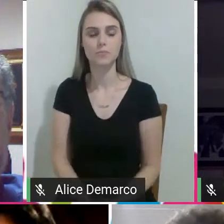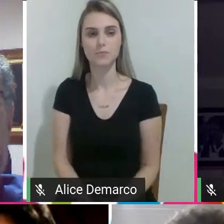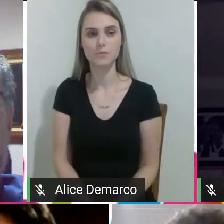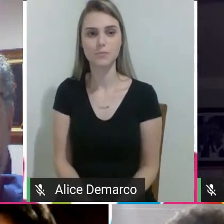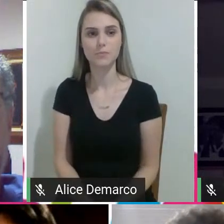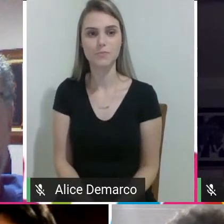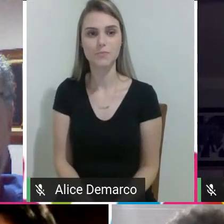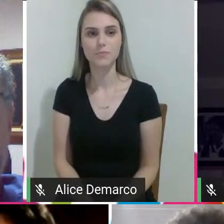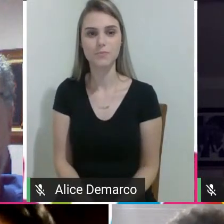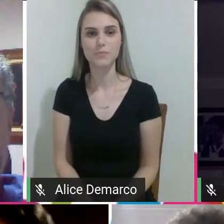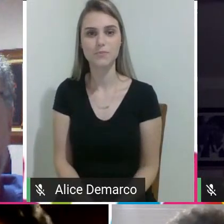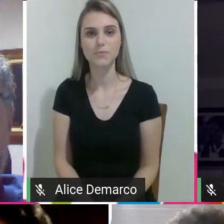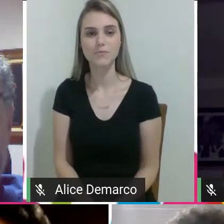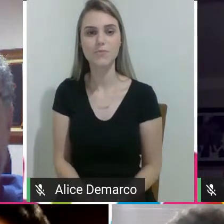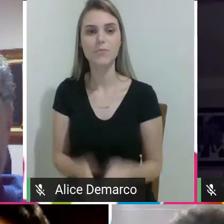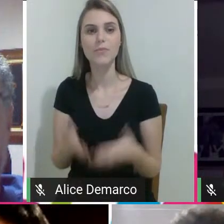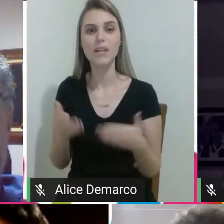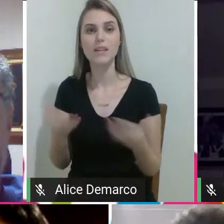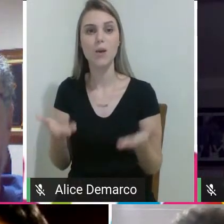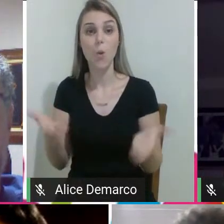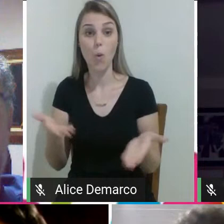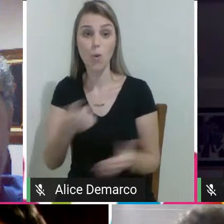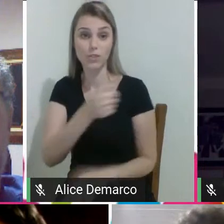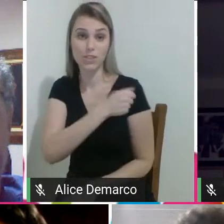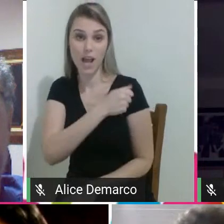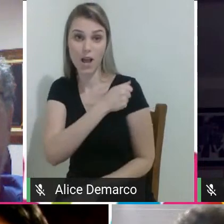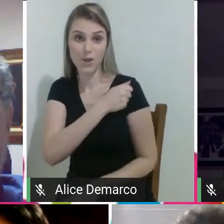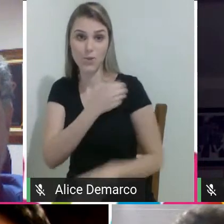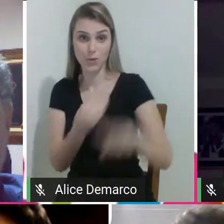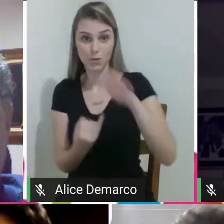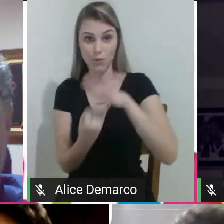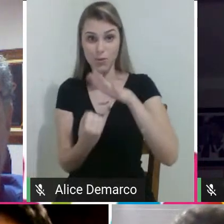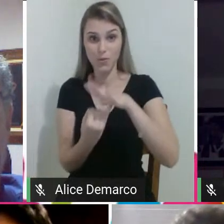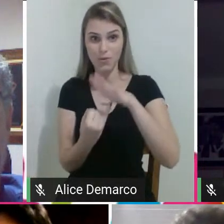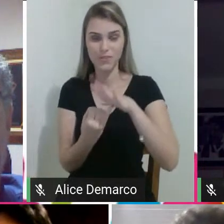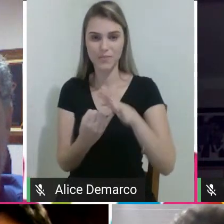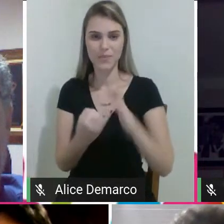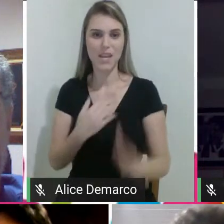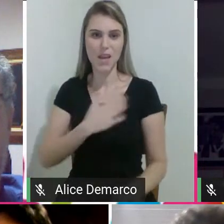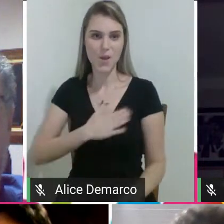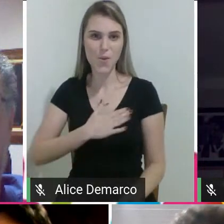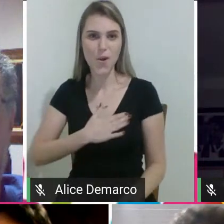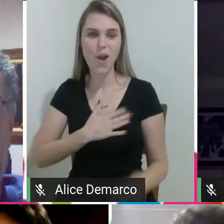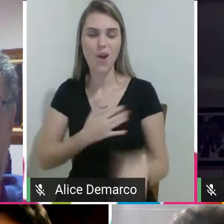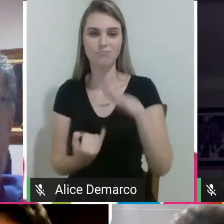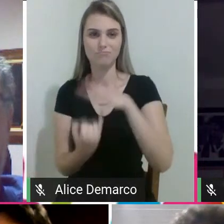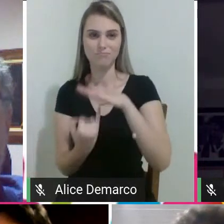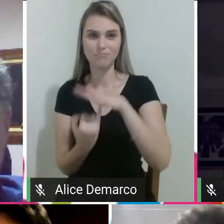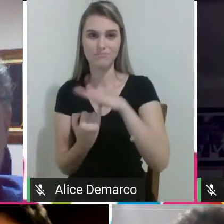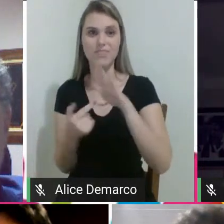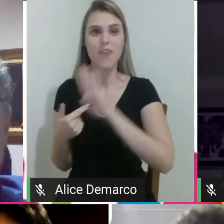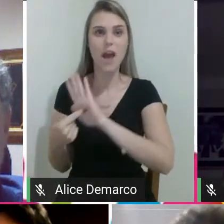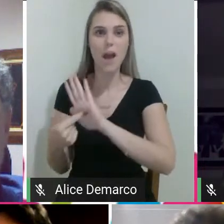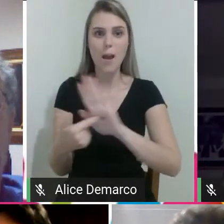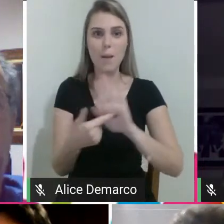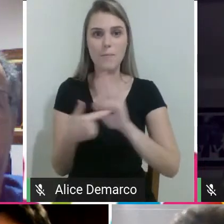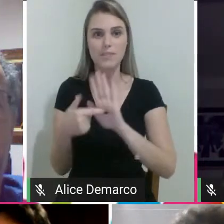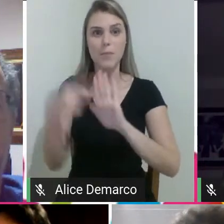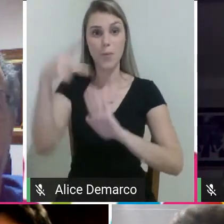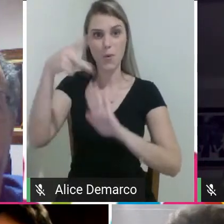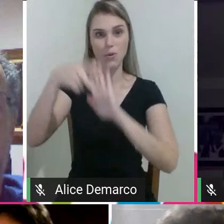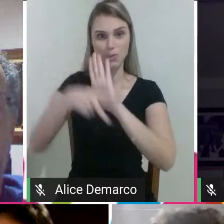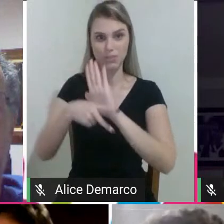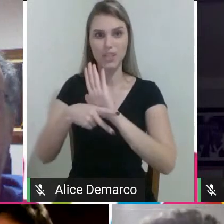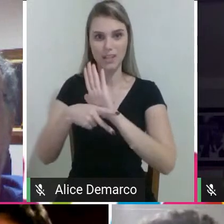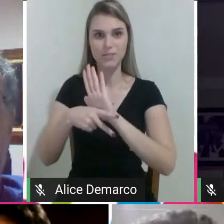hoje os alunos do IFSC, eu gosto muito do Instituto Federal, eles vão apresentar os projetos que eles estão